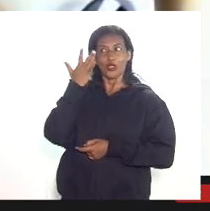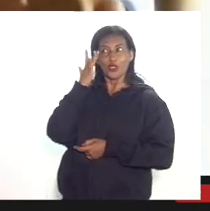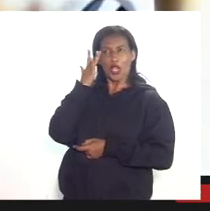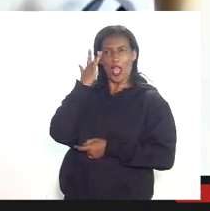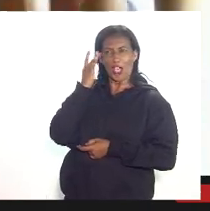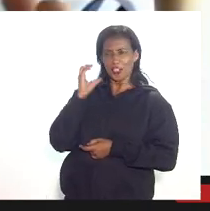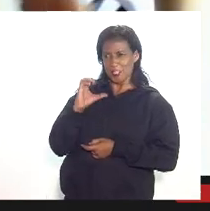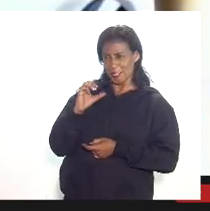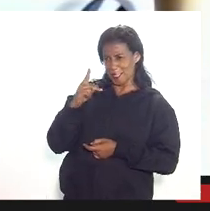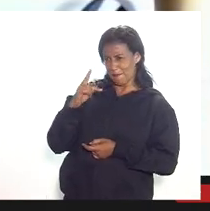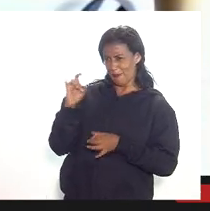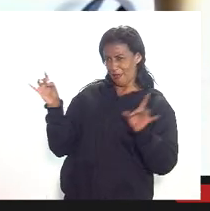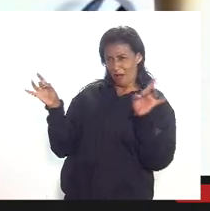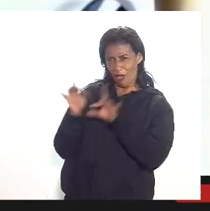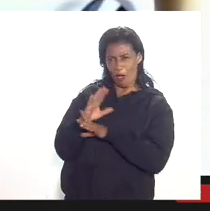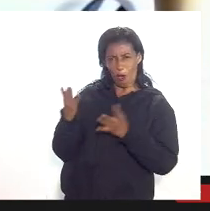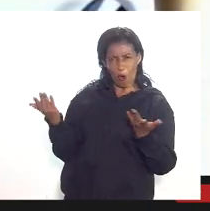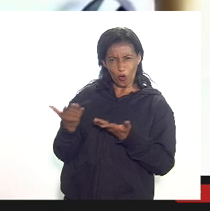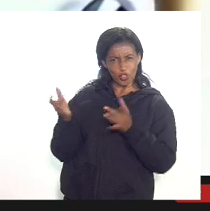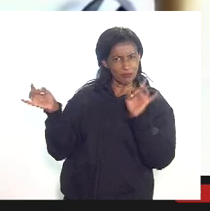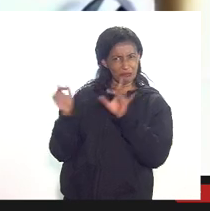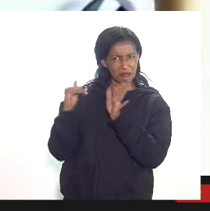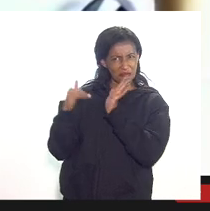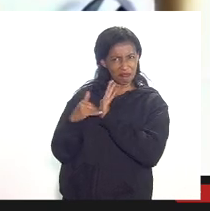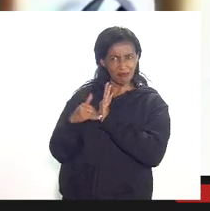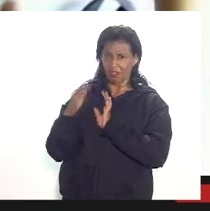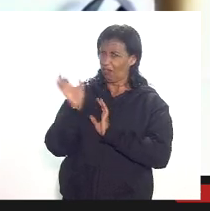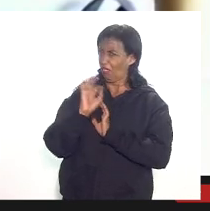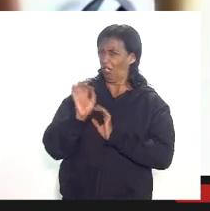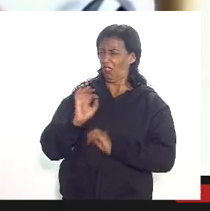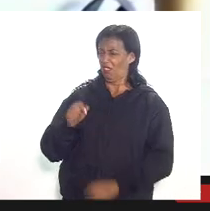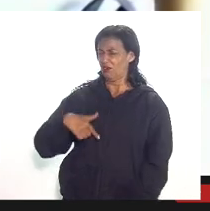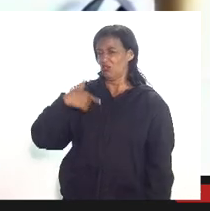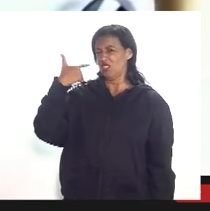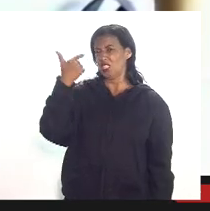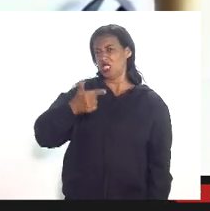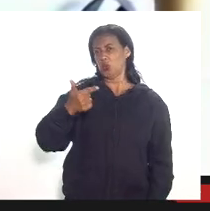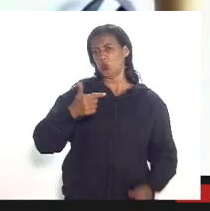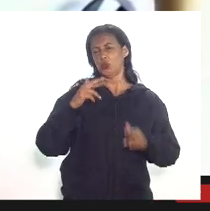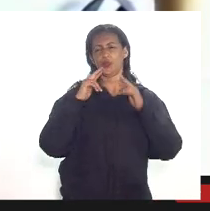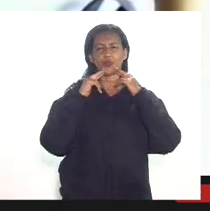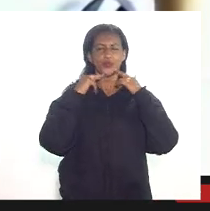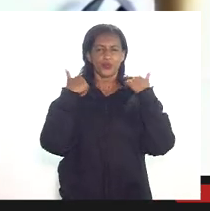acabar hoje não vai ela é a segunda reunião então antes de eu